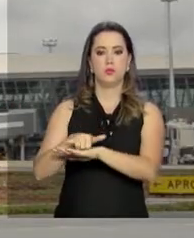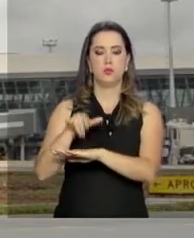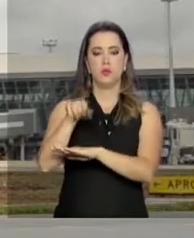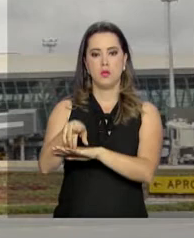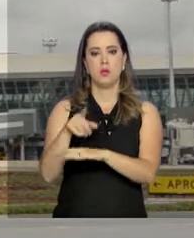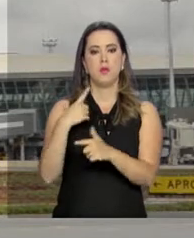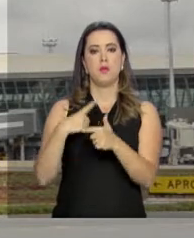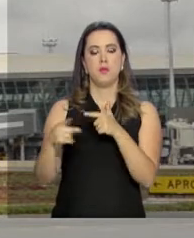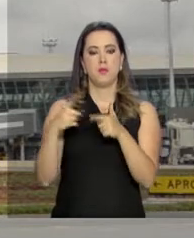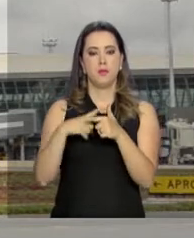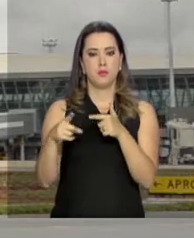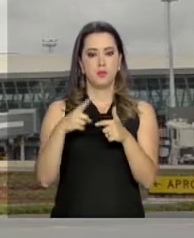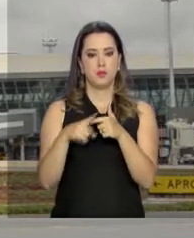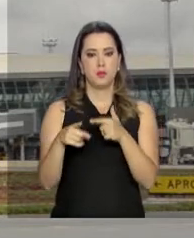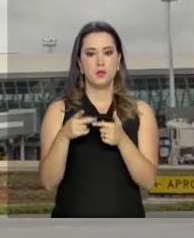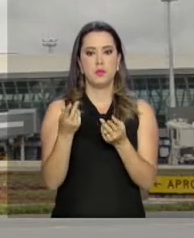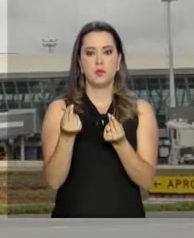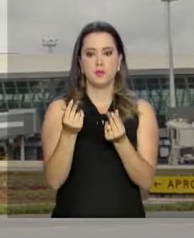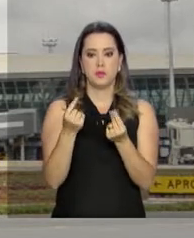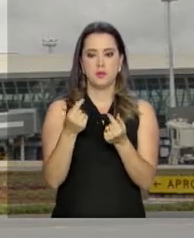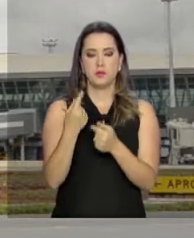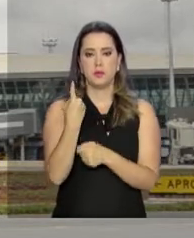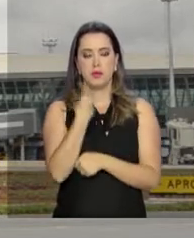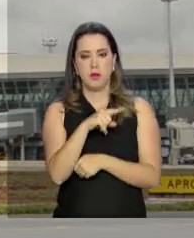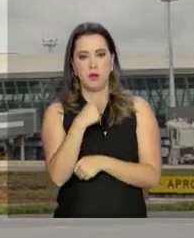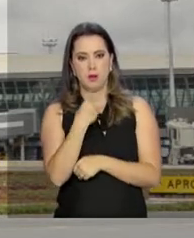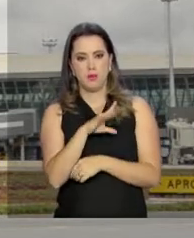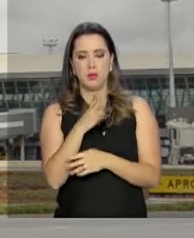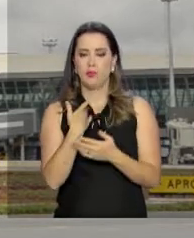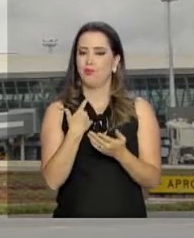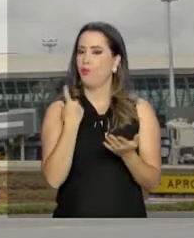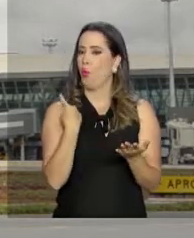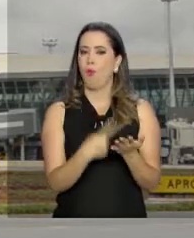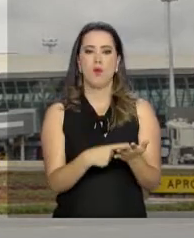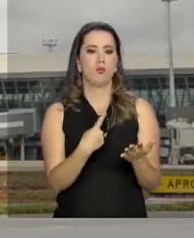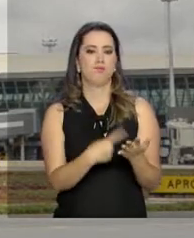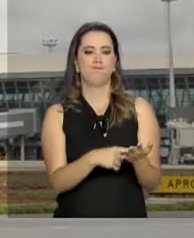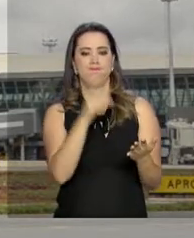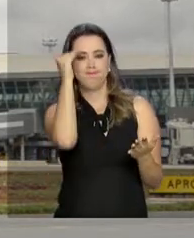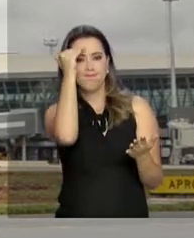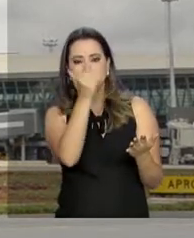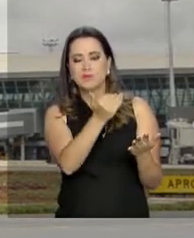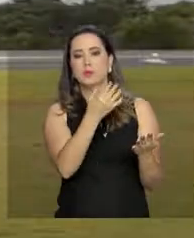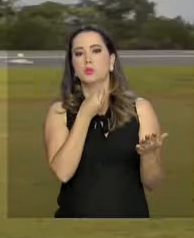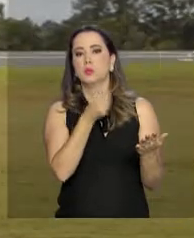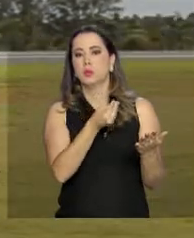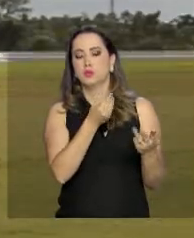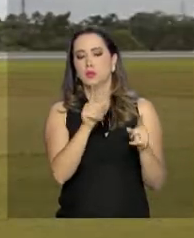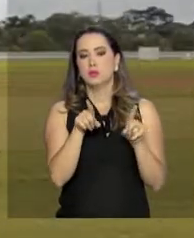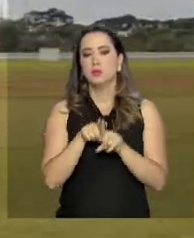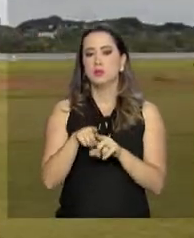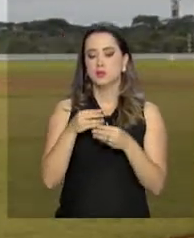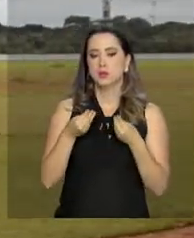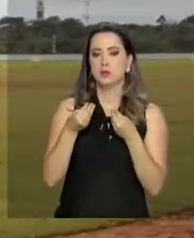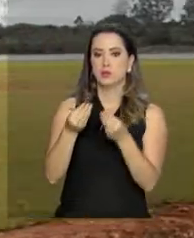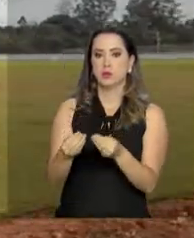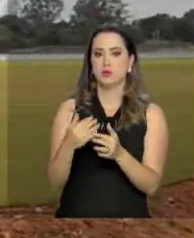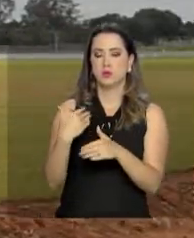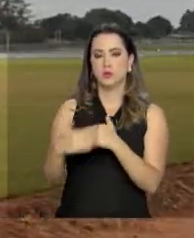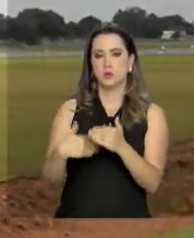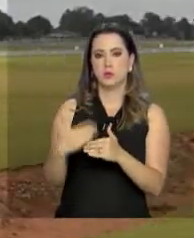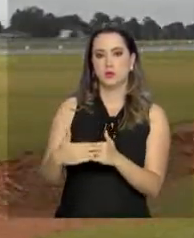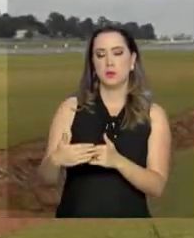alegando problemas financeiros, se declararam incapazes de cumprir com as obrigações contratuais. Para garantir a